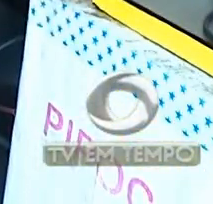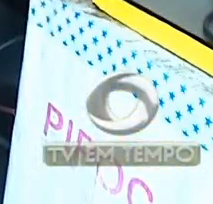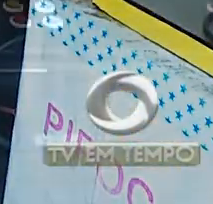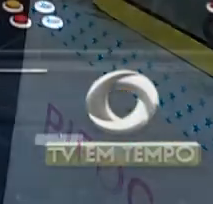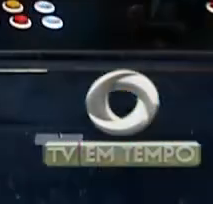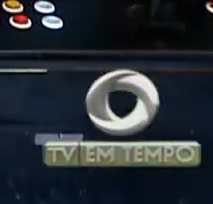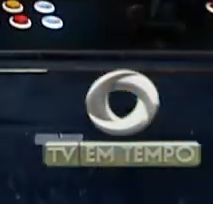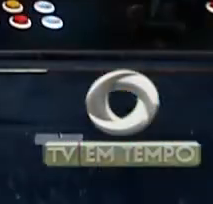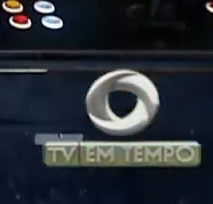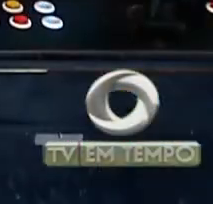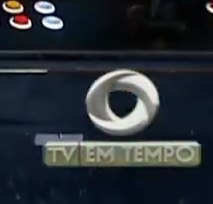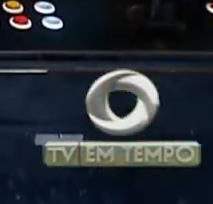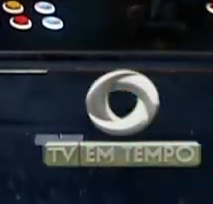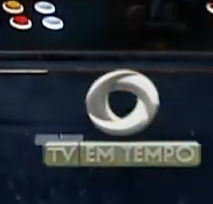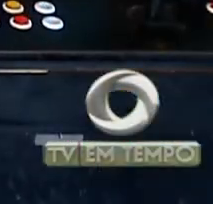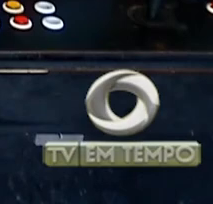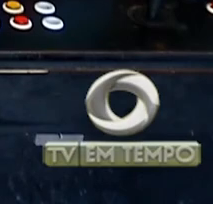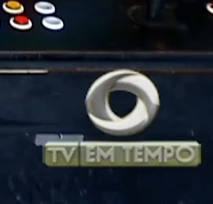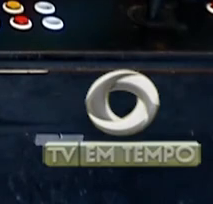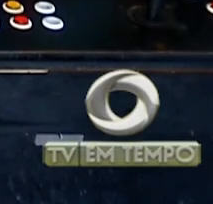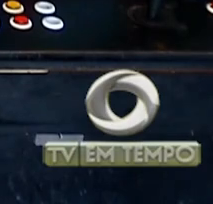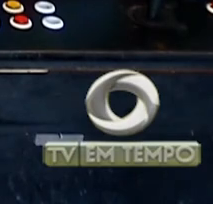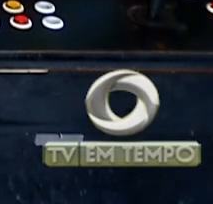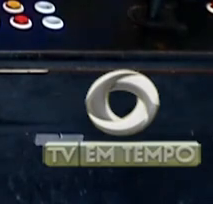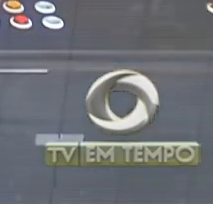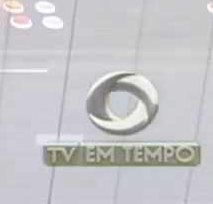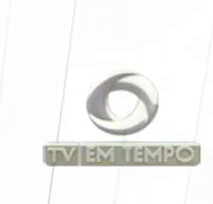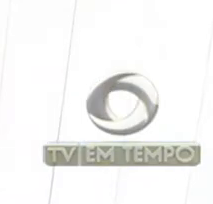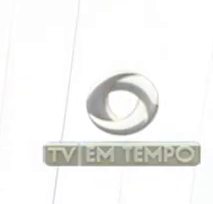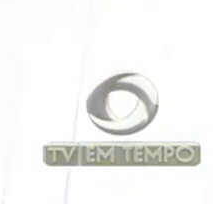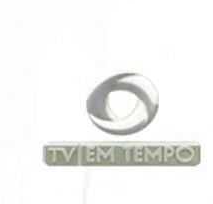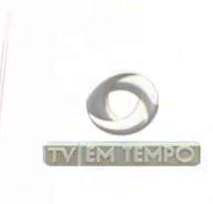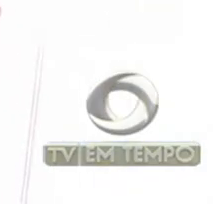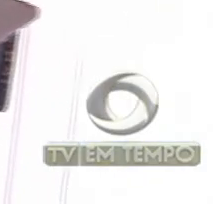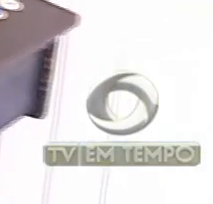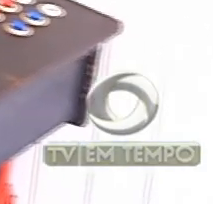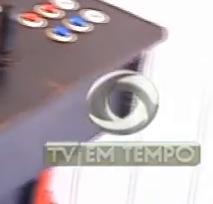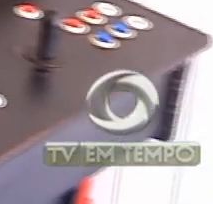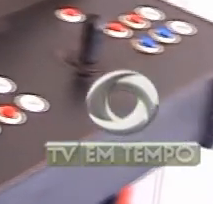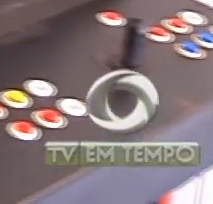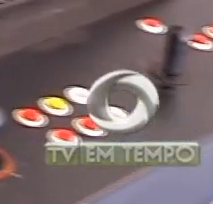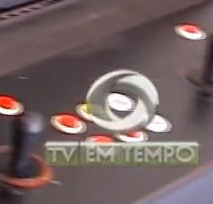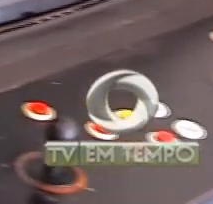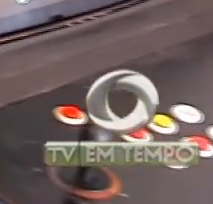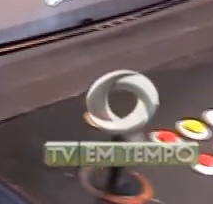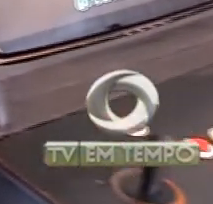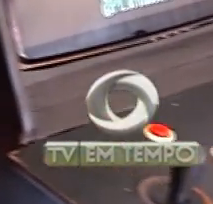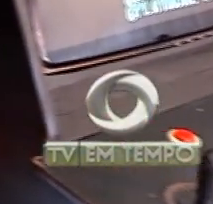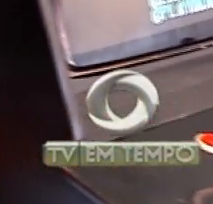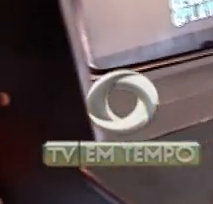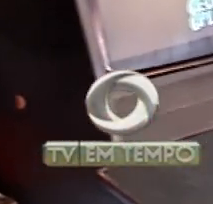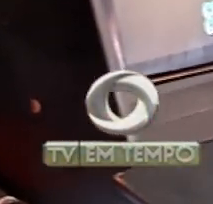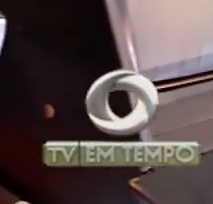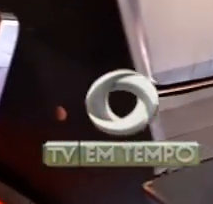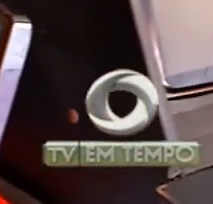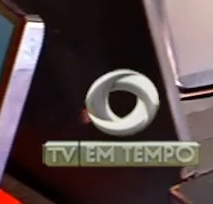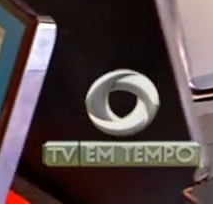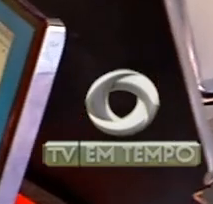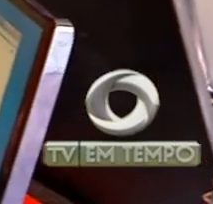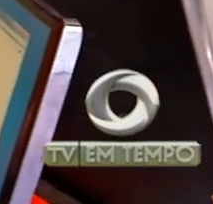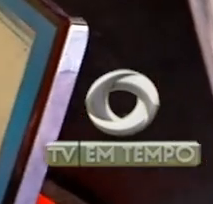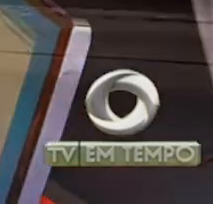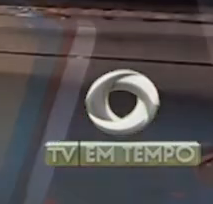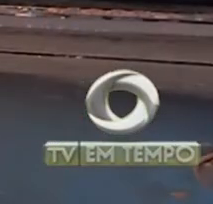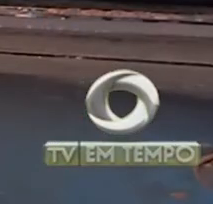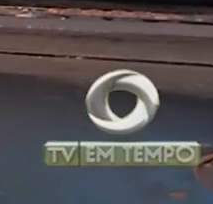riscos. O Fábio foi demitido do emprego. A indenização, ele investiu nessa empresa de publicidade. Por aqui os resultados